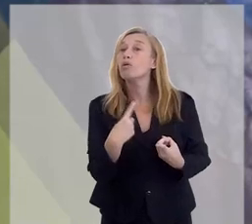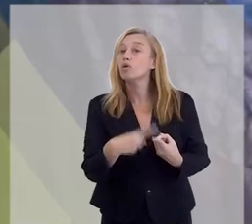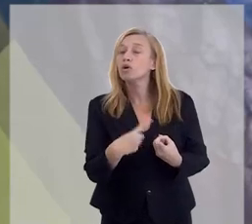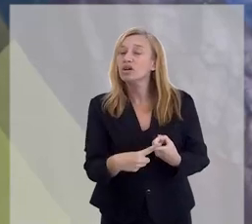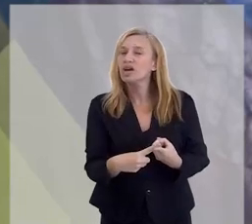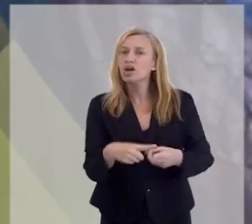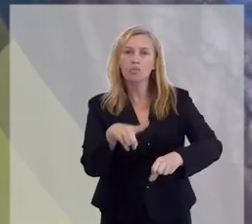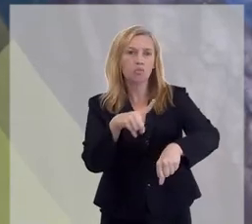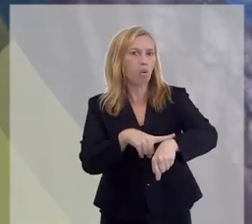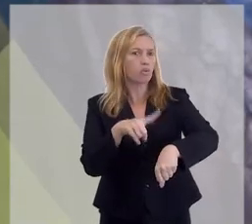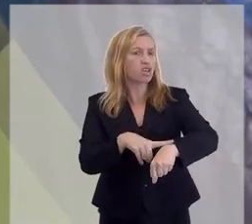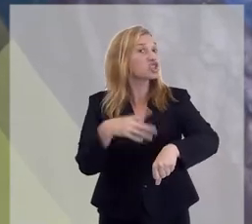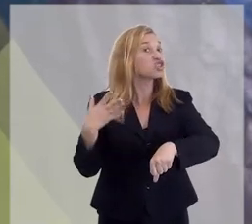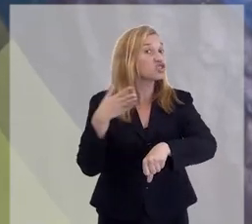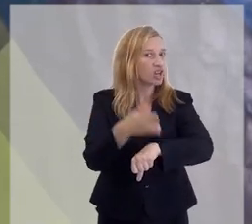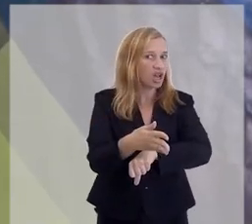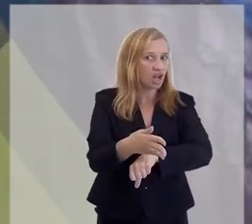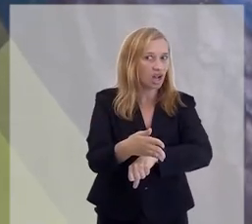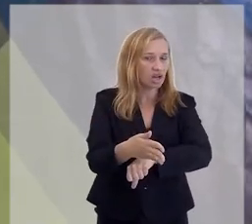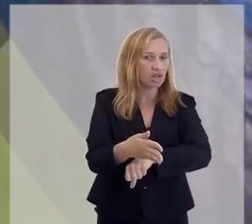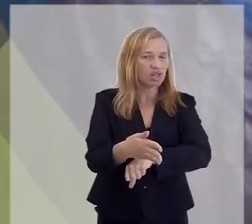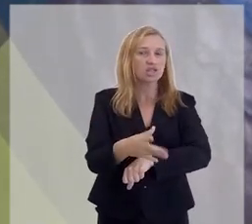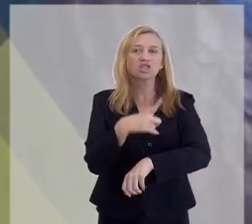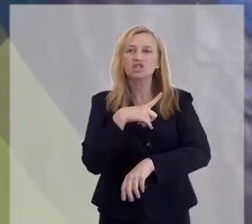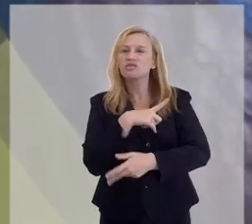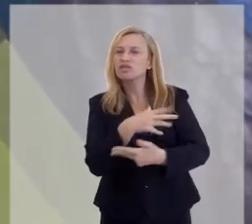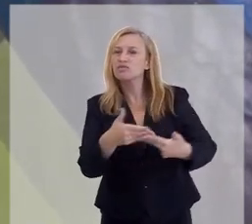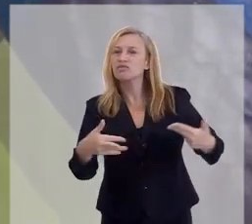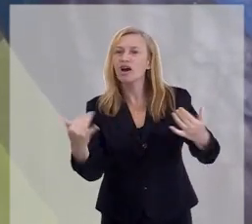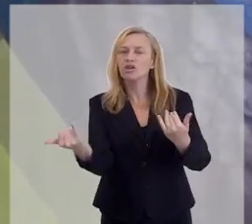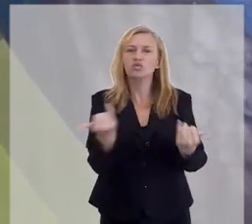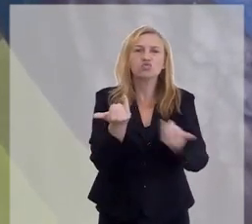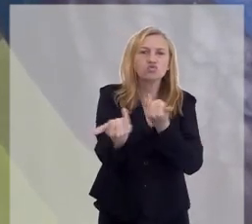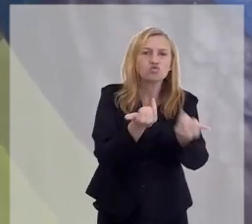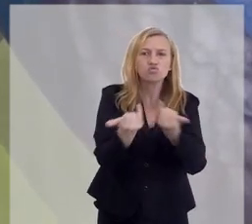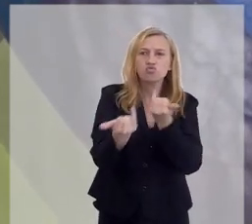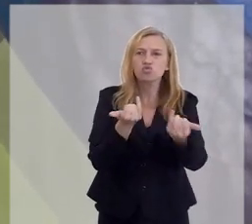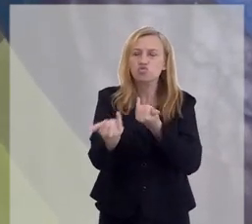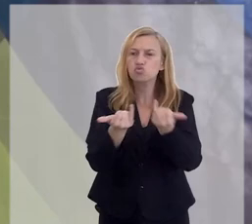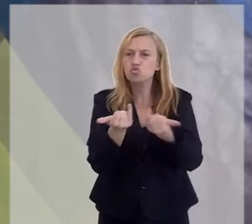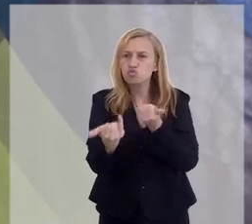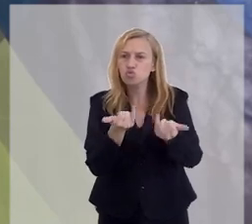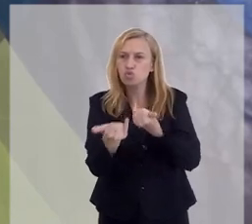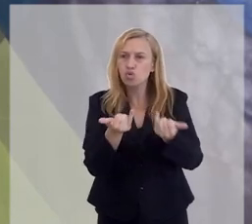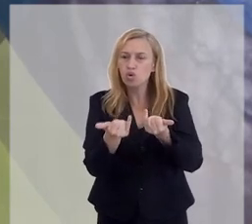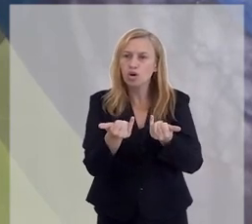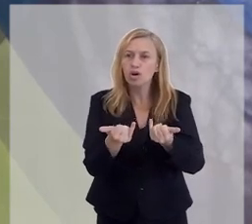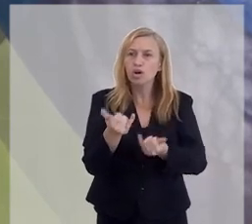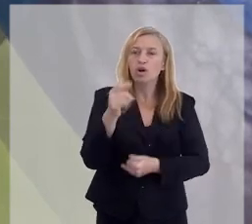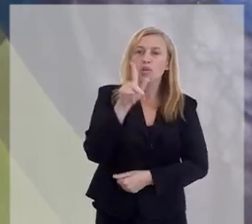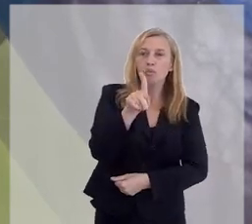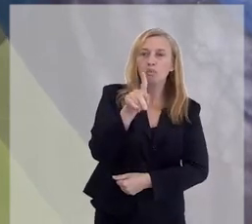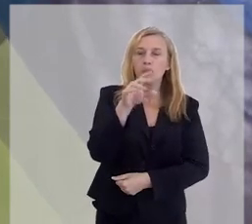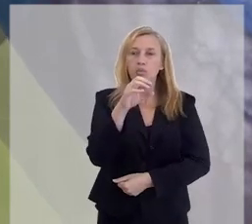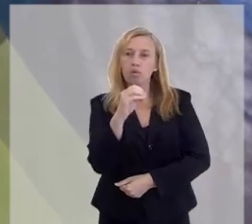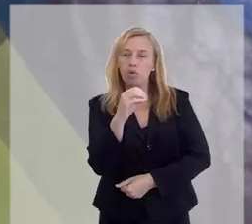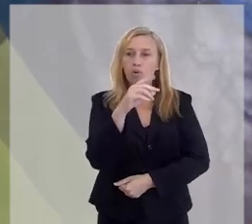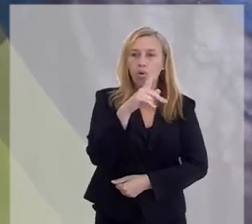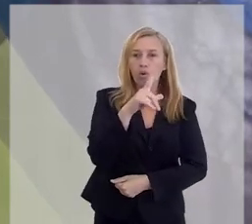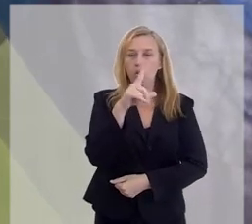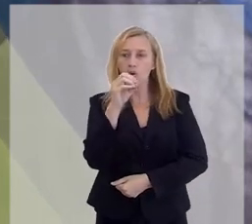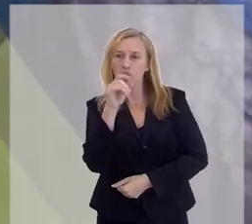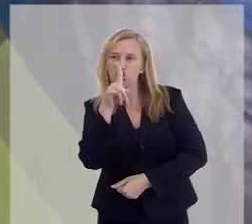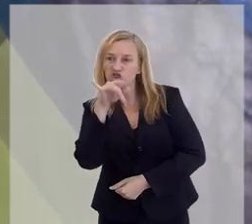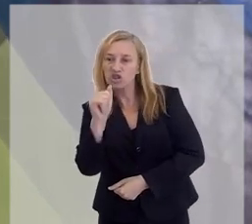porque era a hora dele chegar. Nós tivemos várias comunicações do tipo que nós chamamos de tiptologia,